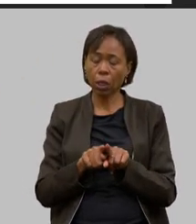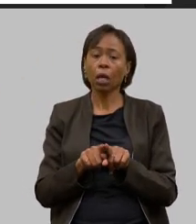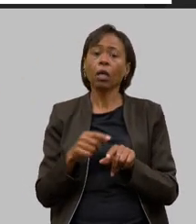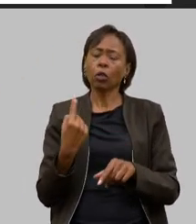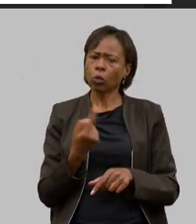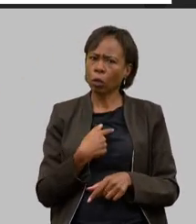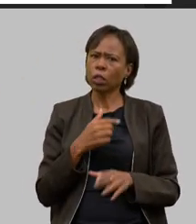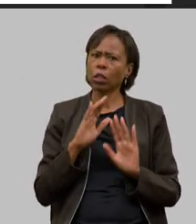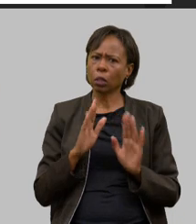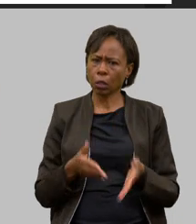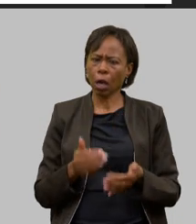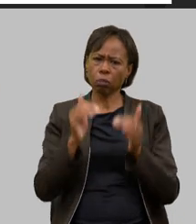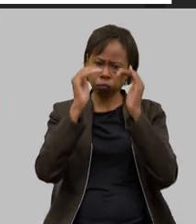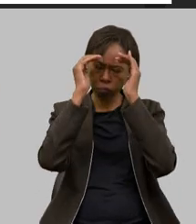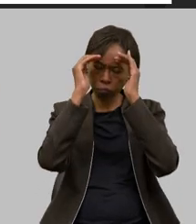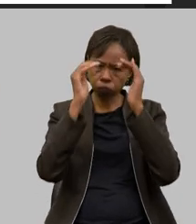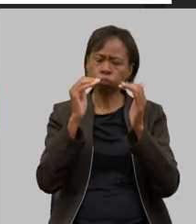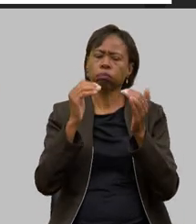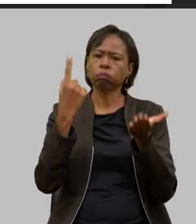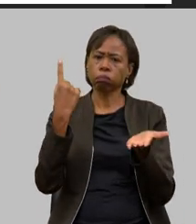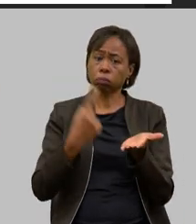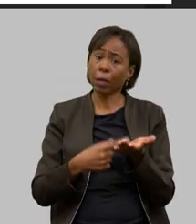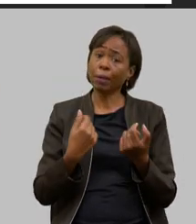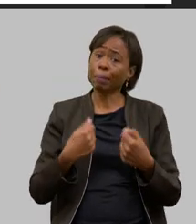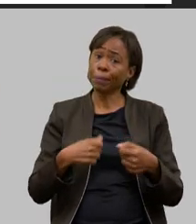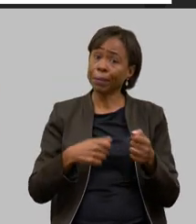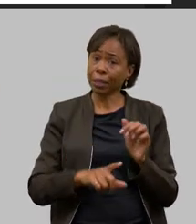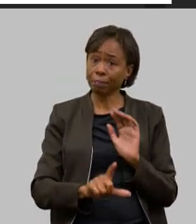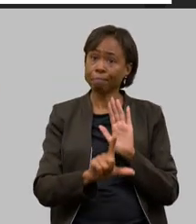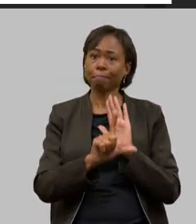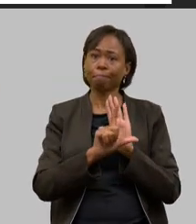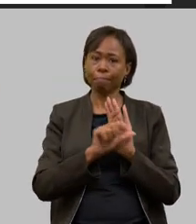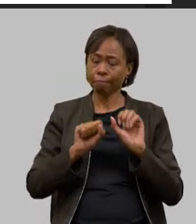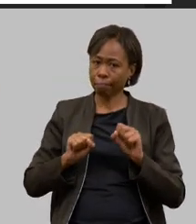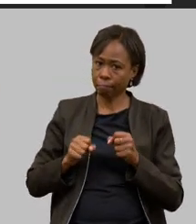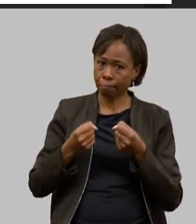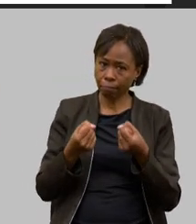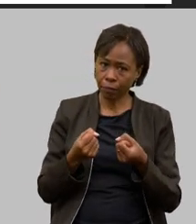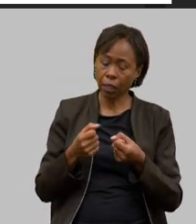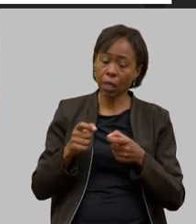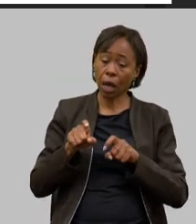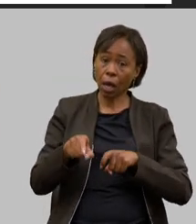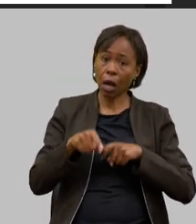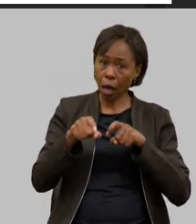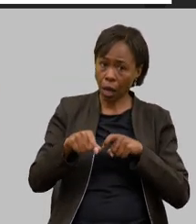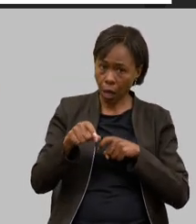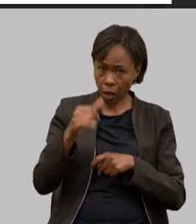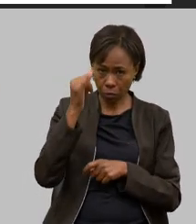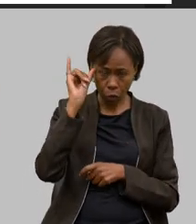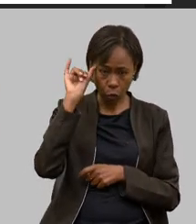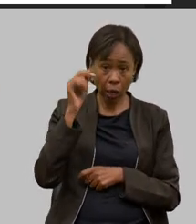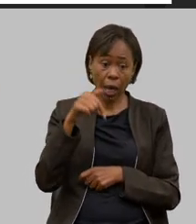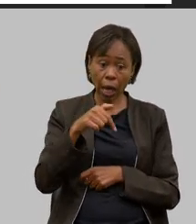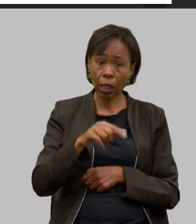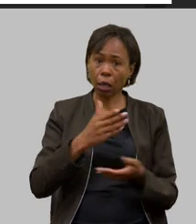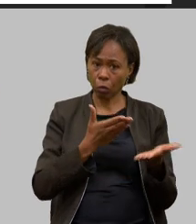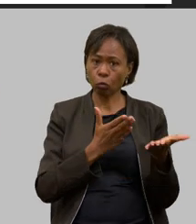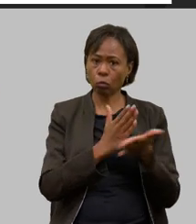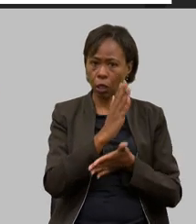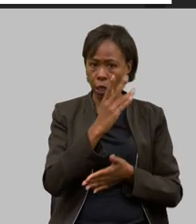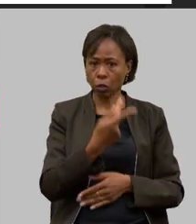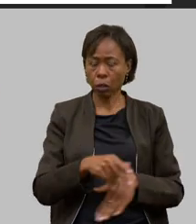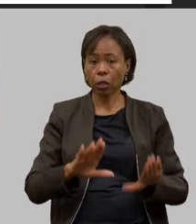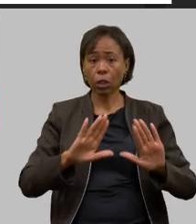nosso dever de casa mas nós precisamos da nossa legislação de defesa agropecuária aprovada por essa casa eu já conversei com o deputado João Magalhães